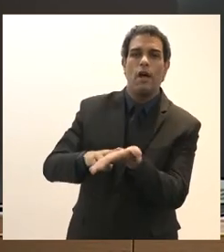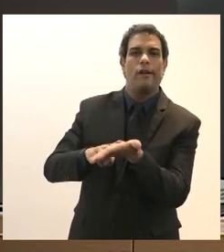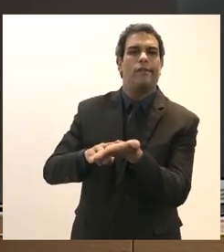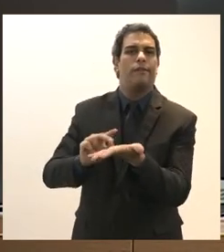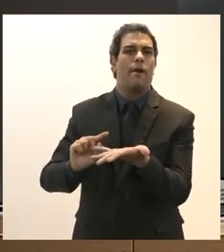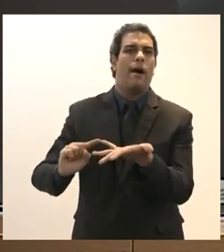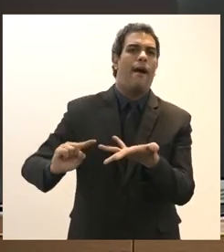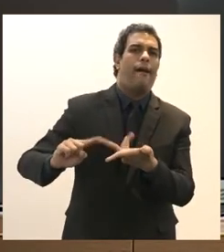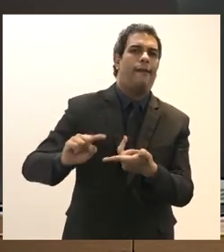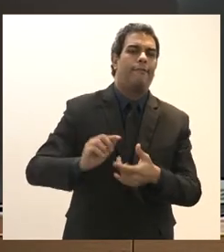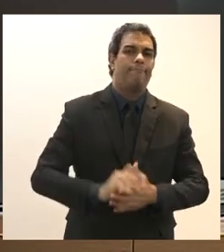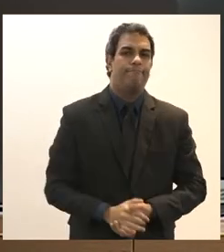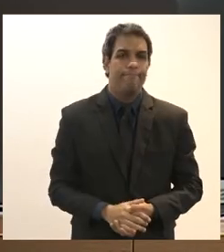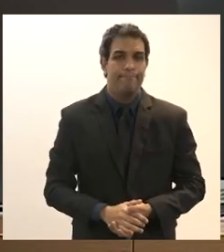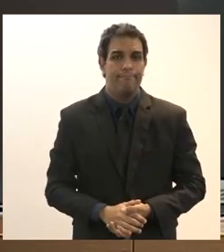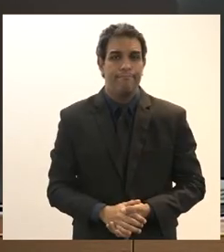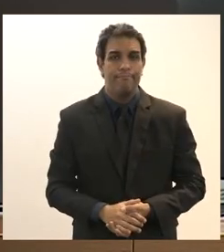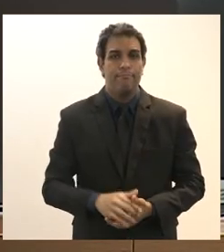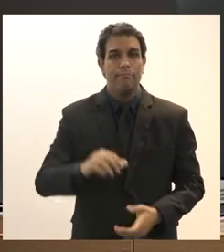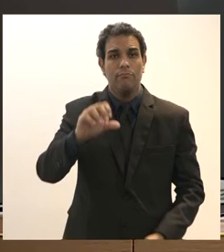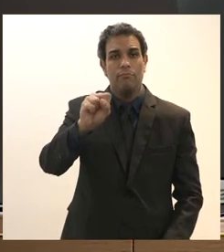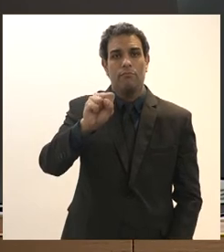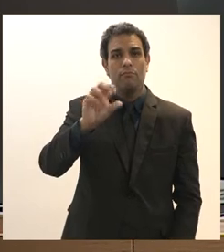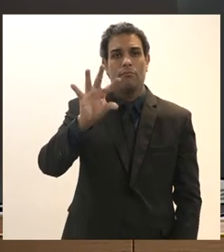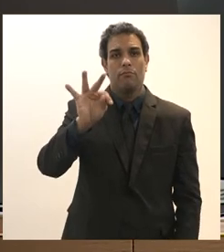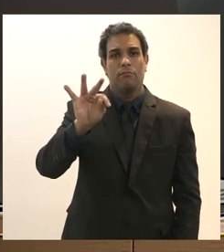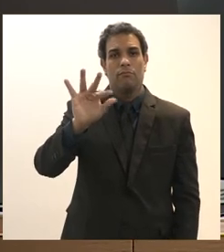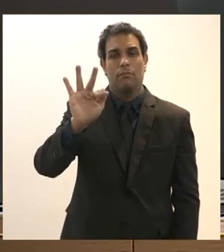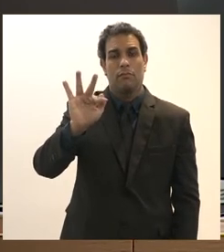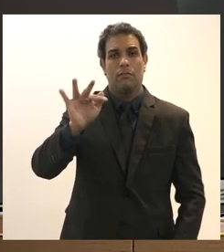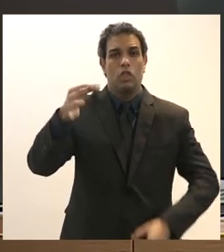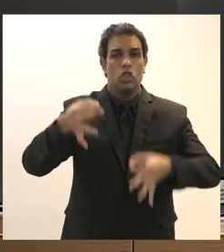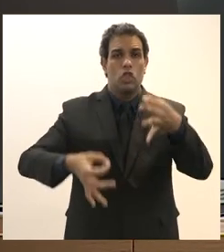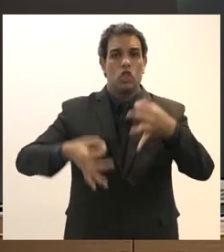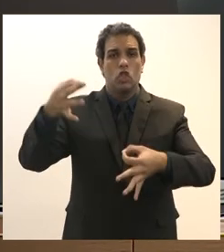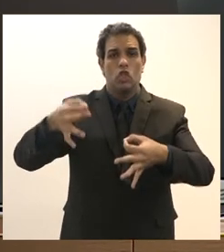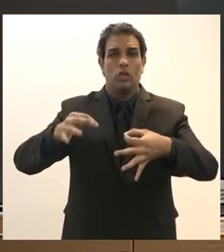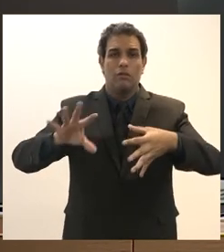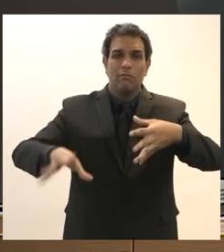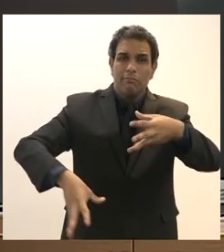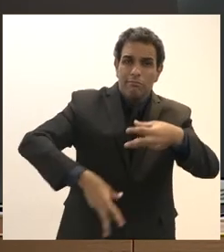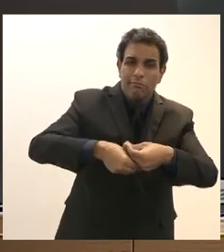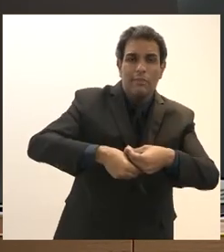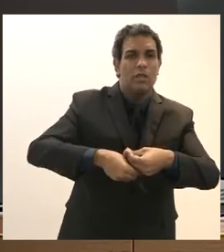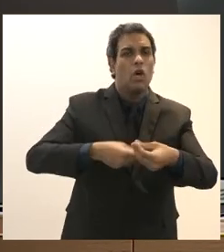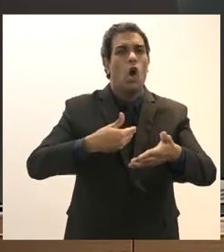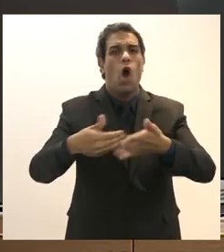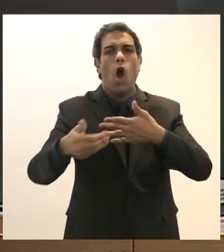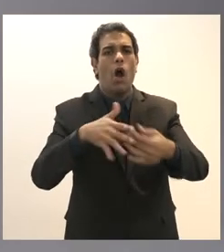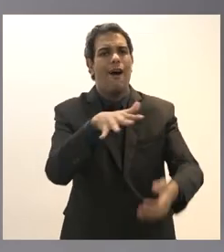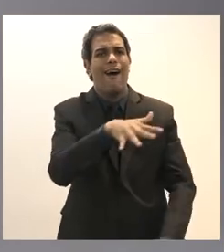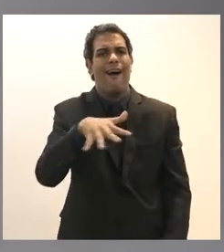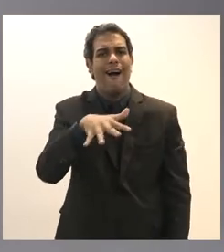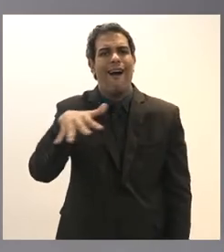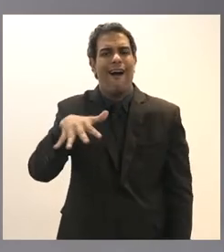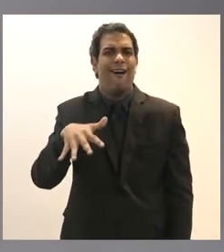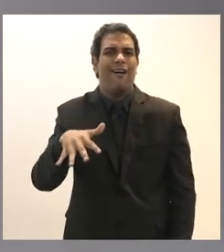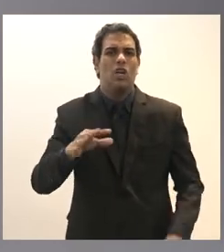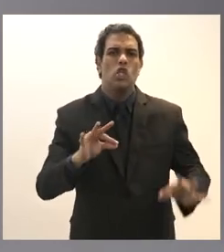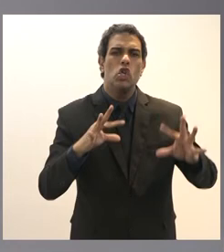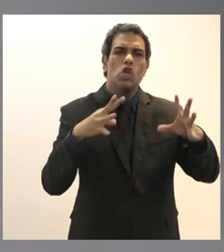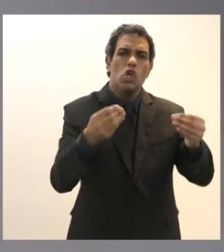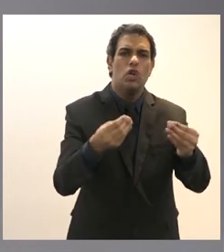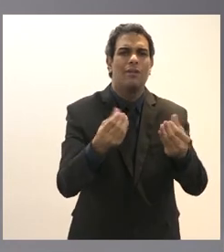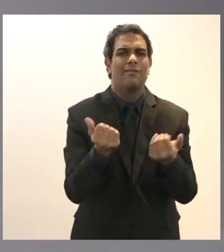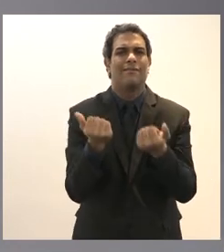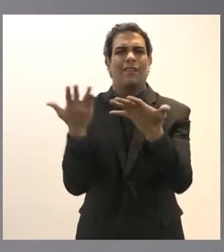o Supremo Tribunal Federal entendeu que subsidiária não fazia parte podia ser para tudo destinado